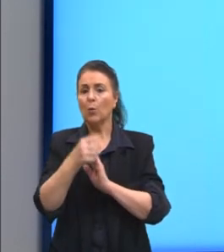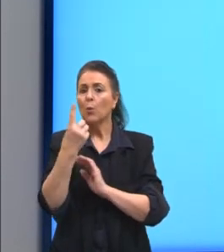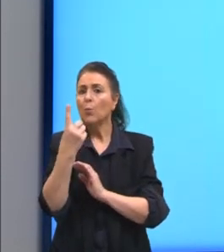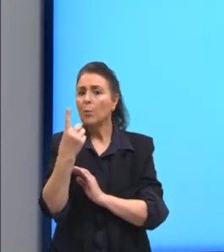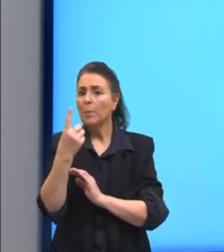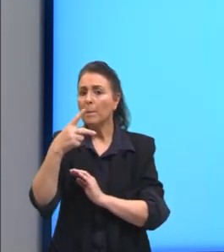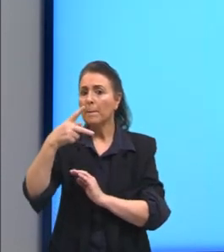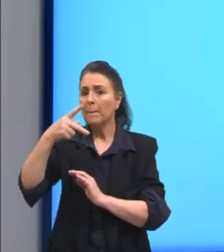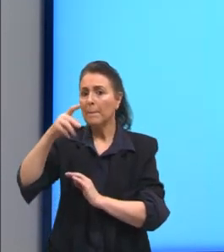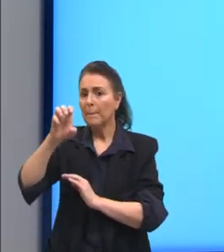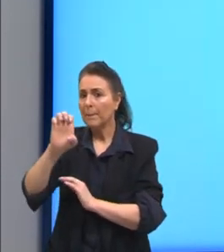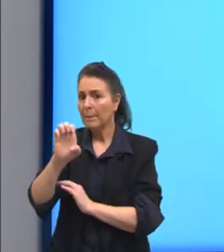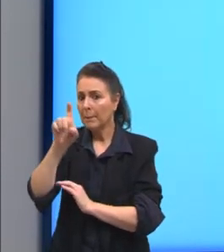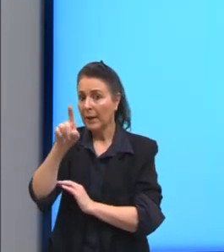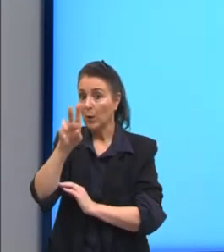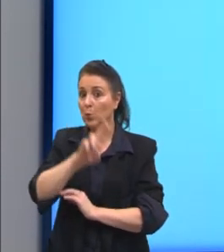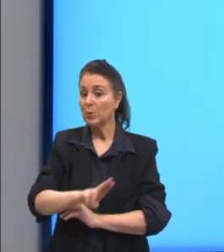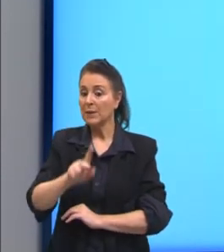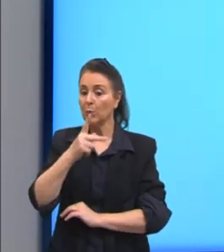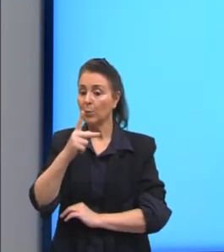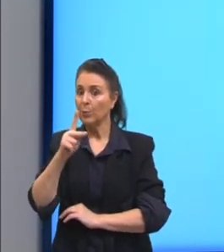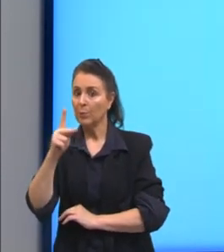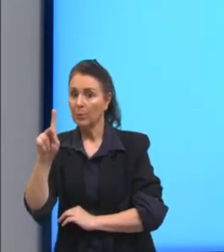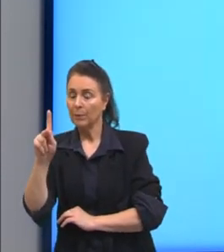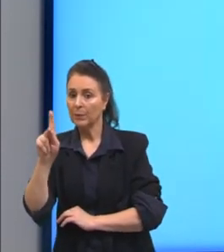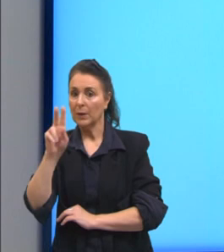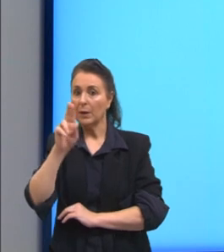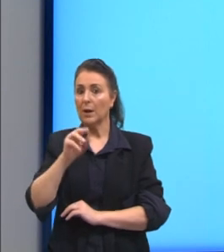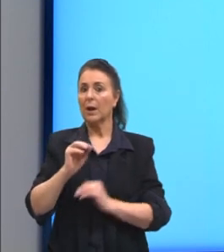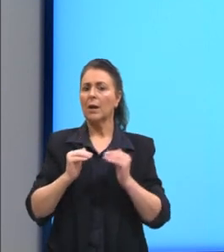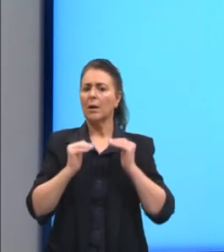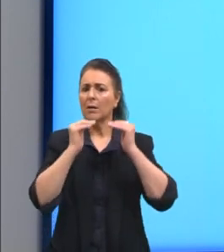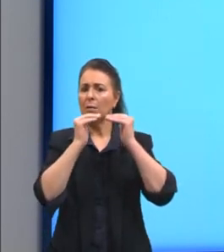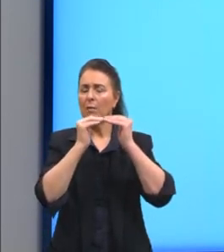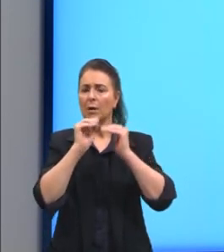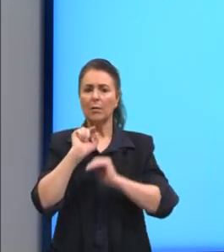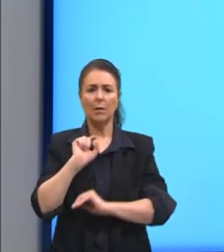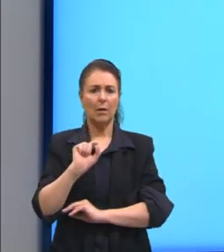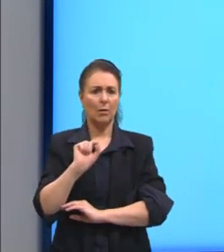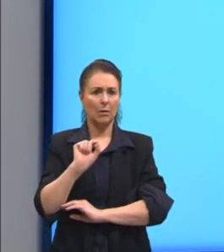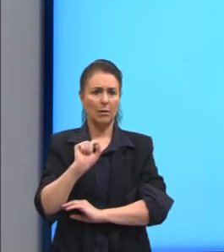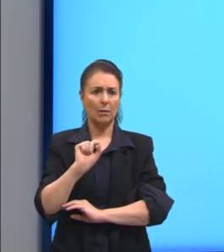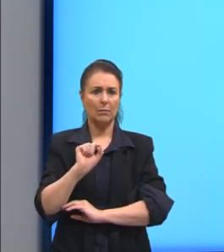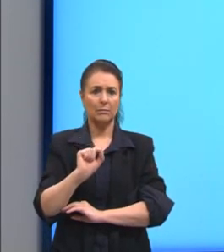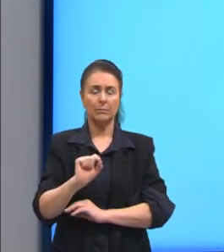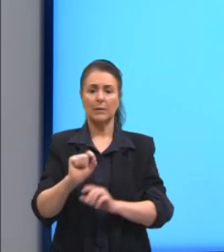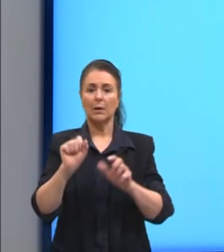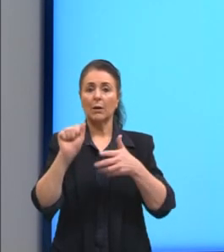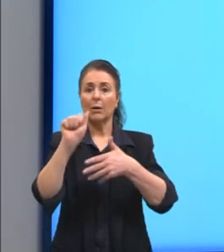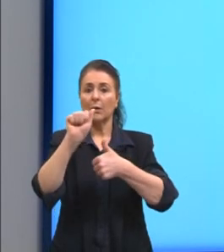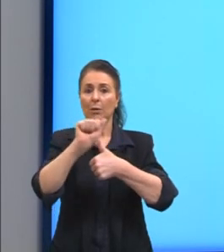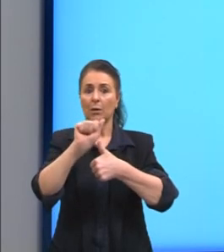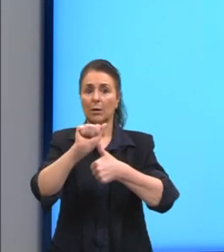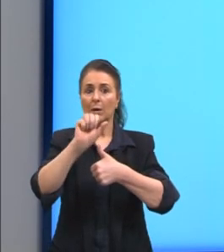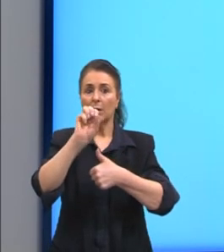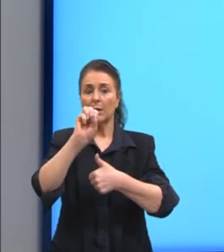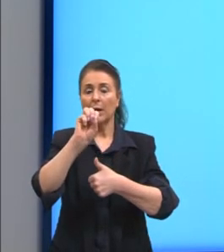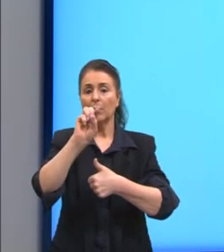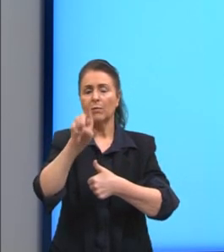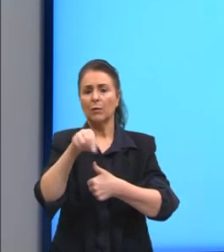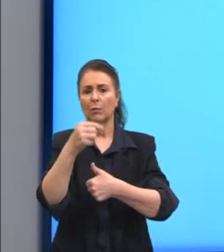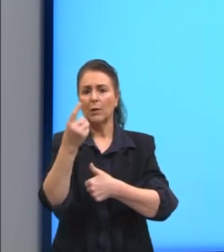um pé em polegada equivale a... Então, nós temos a alternativa A, 0,12.